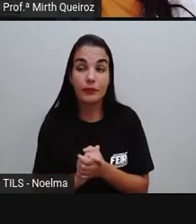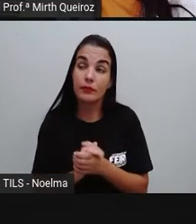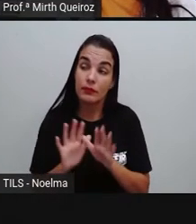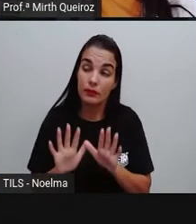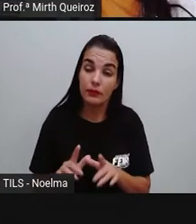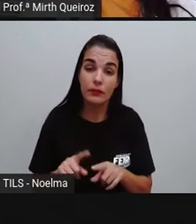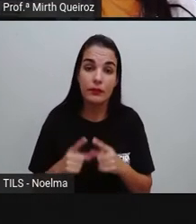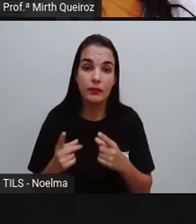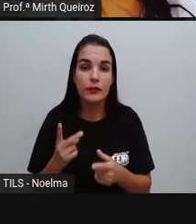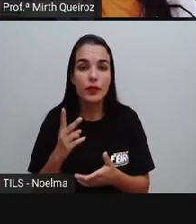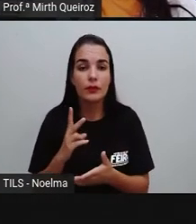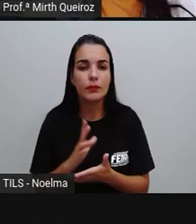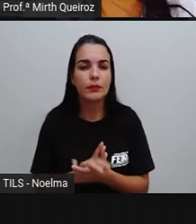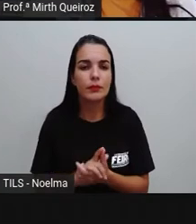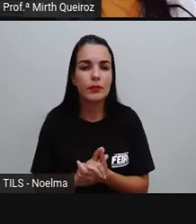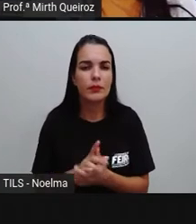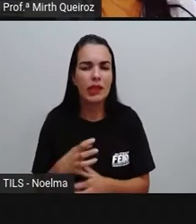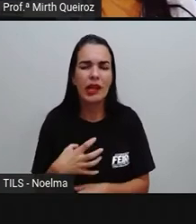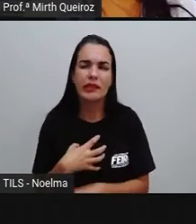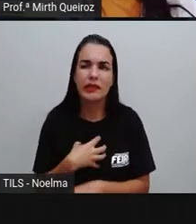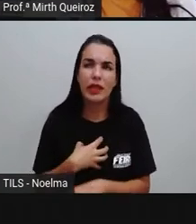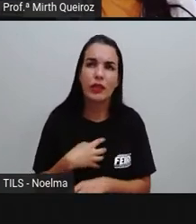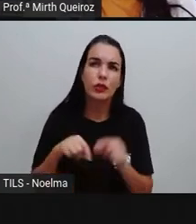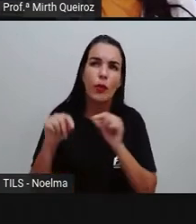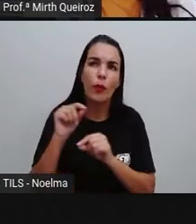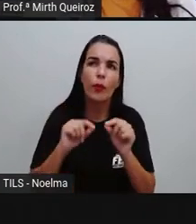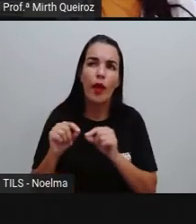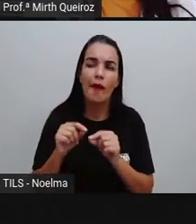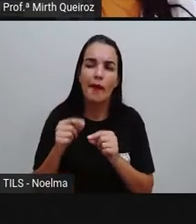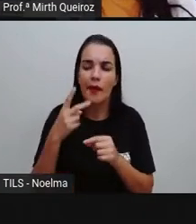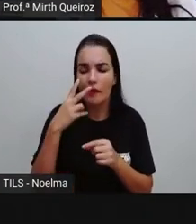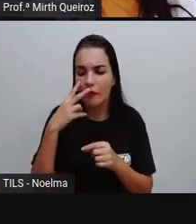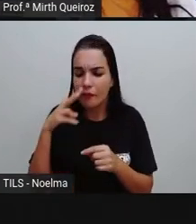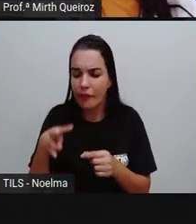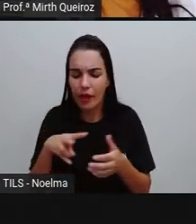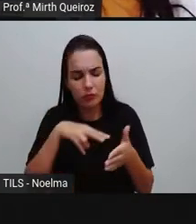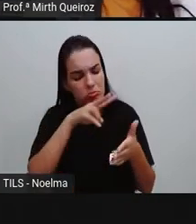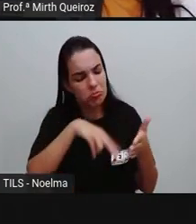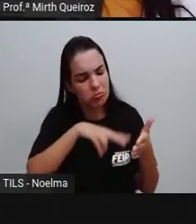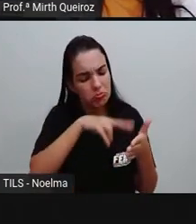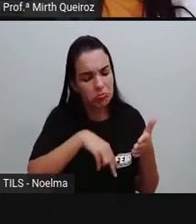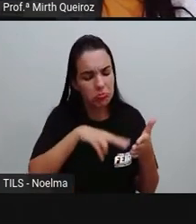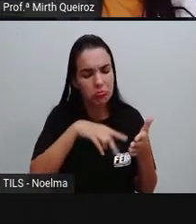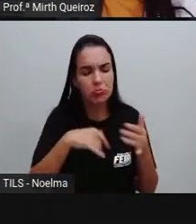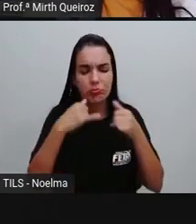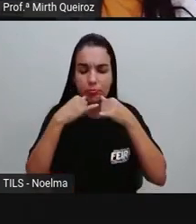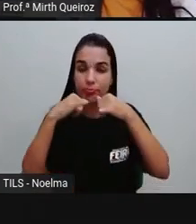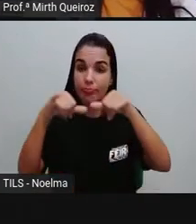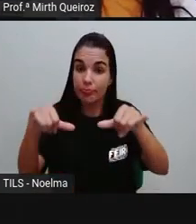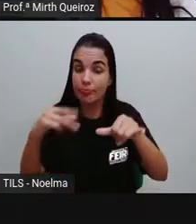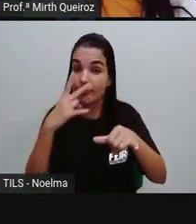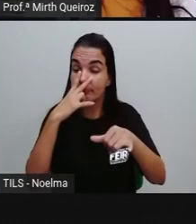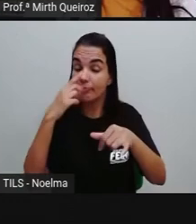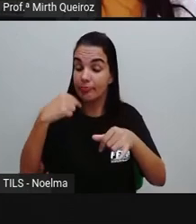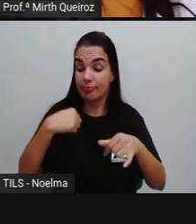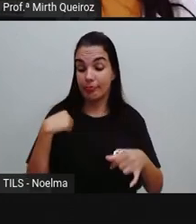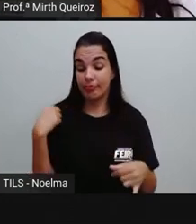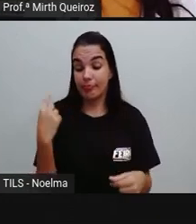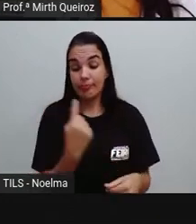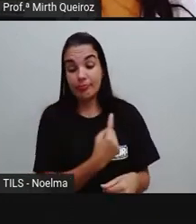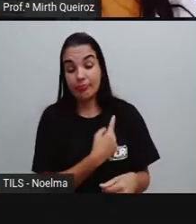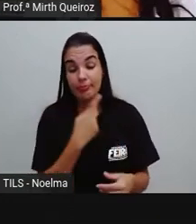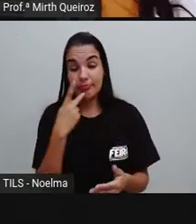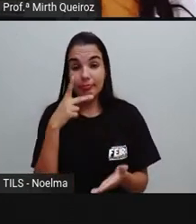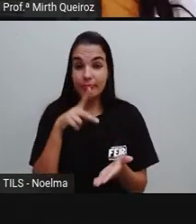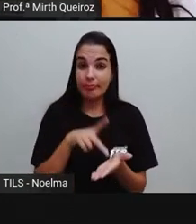Geralmente, a gente se sente mais atraído a ler uma notícia que tenha mais a ver com a nossa realidade. Eu